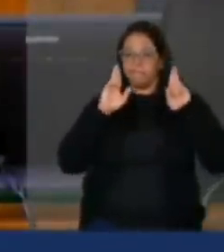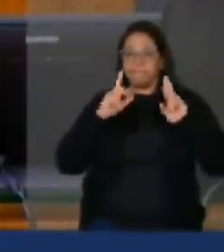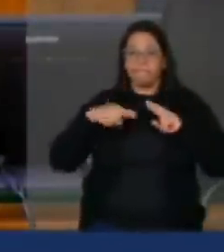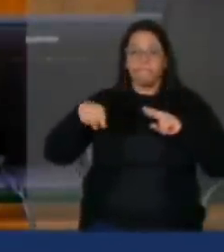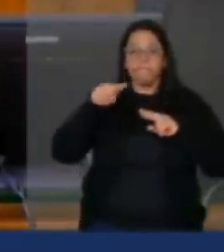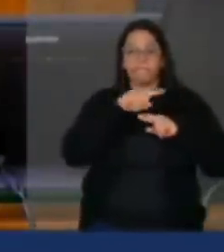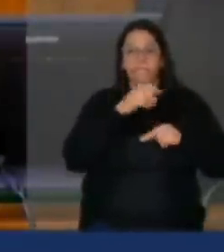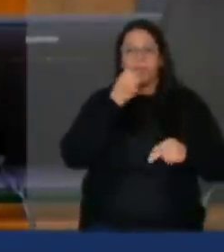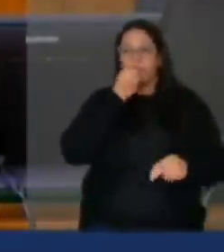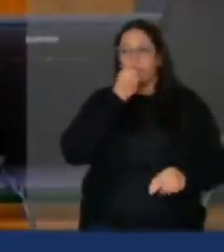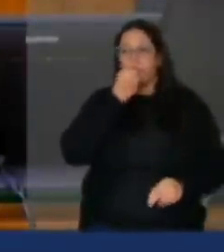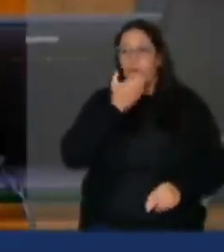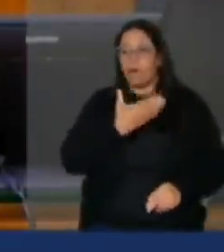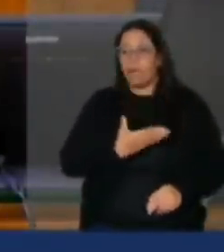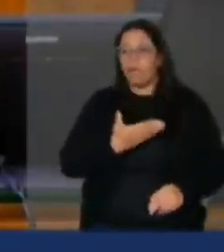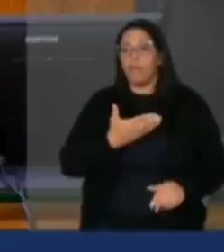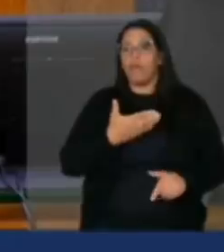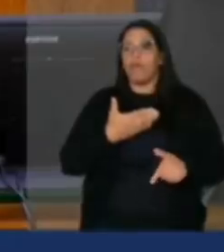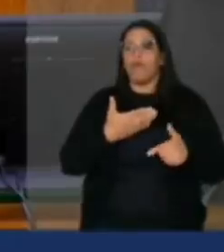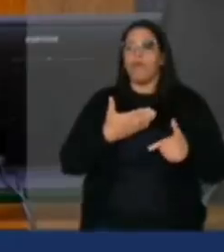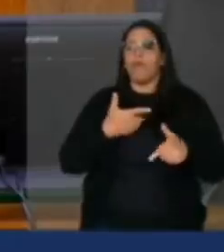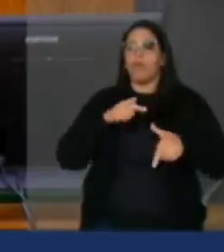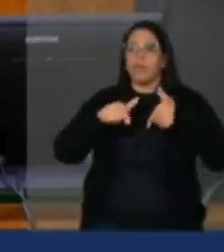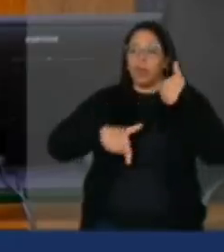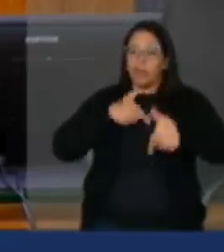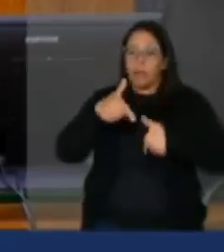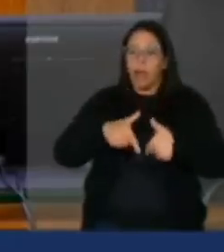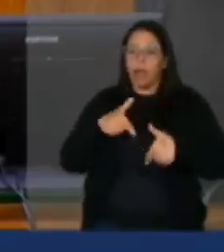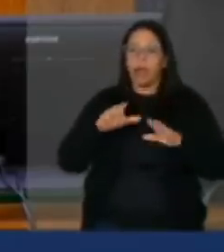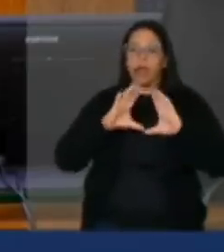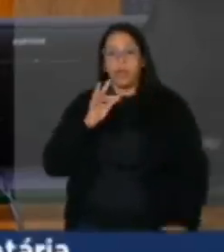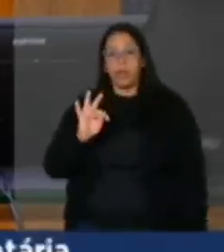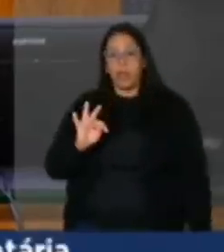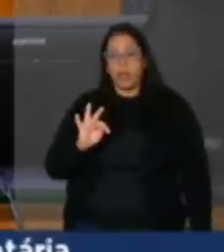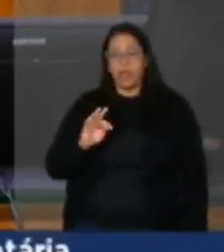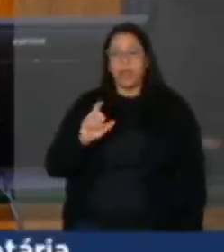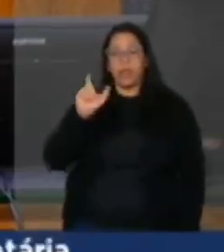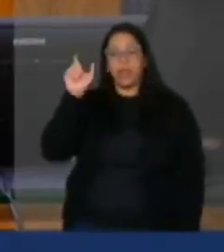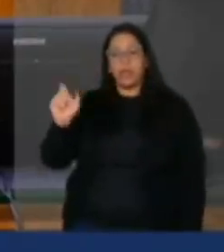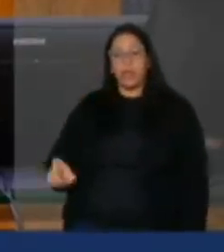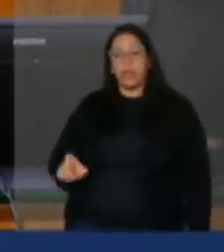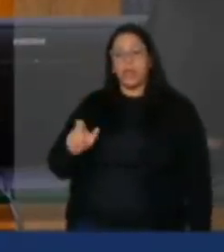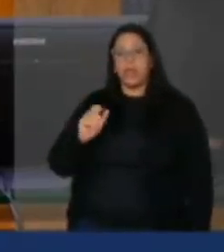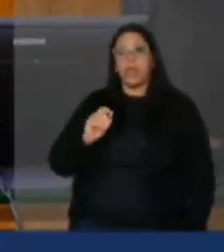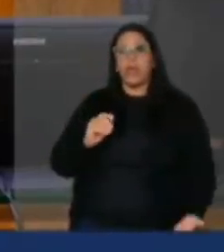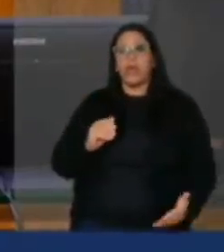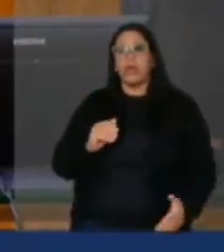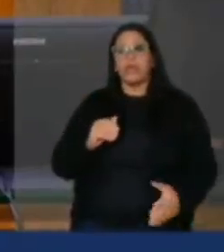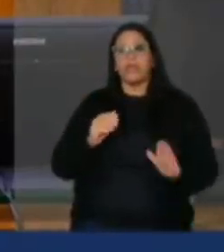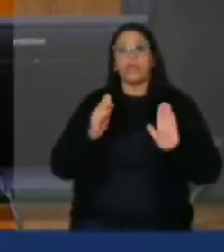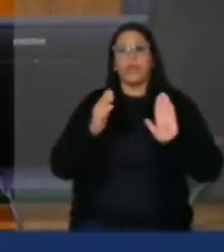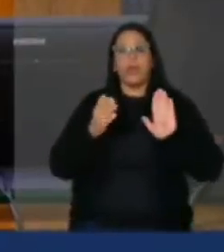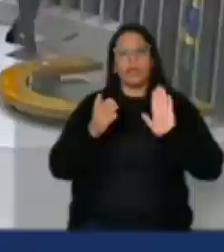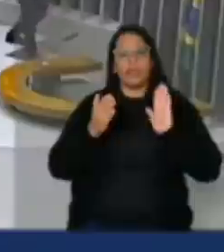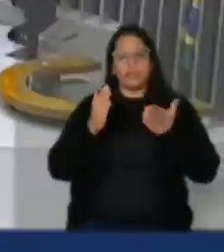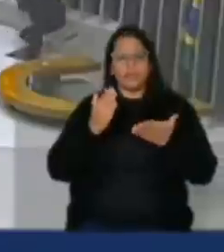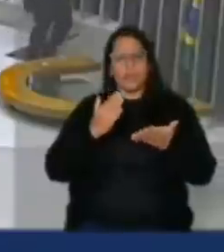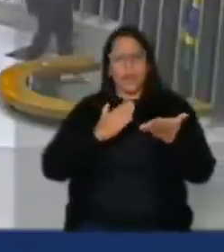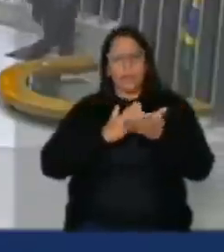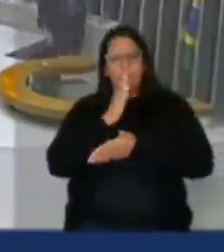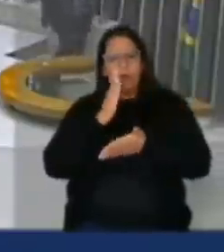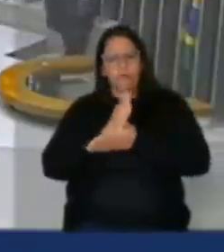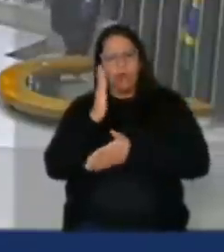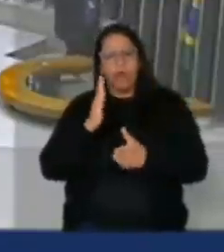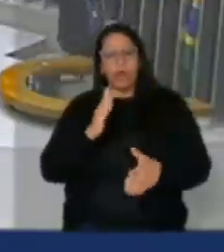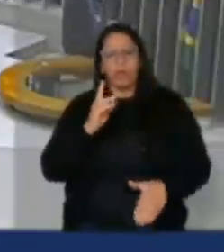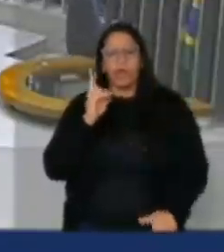faça um trabalho de sucesso na COP, como sempre. Aprovado, então, requerimento de urgência para apreciação